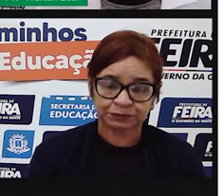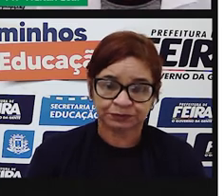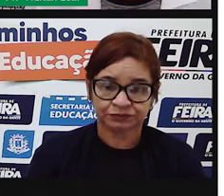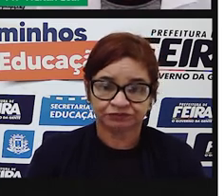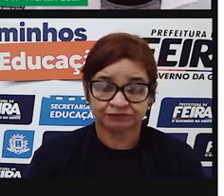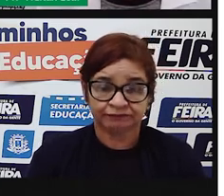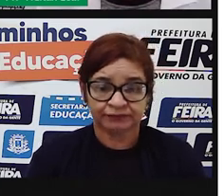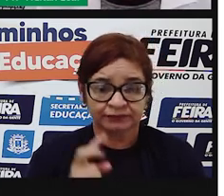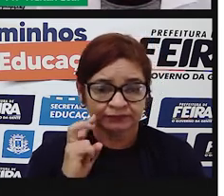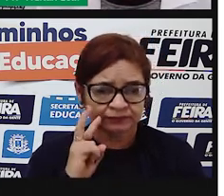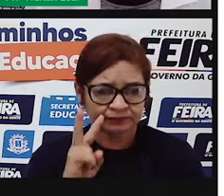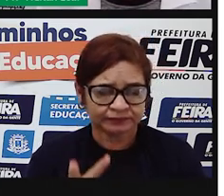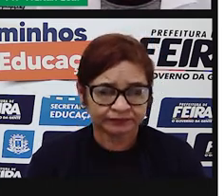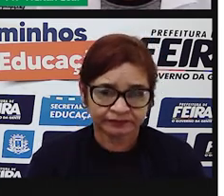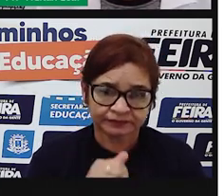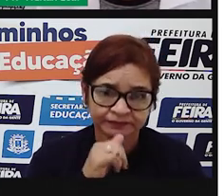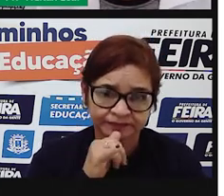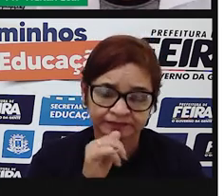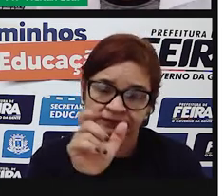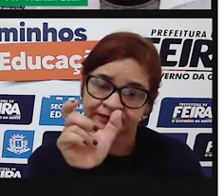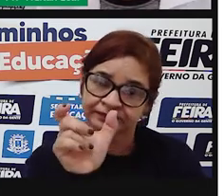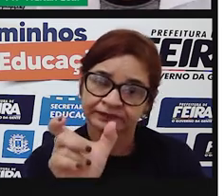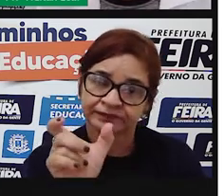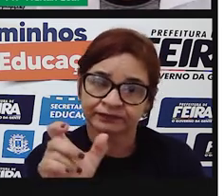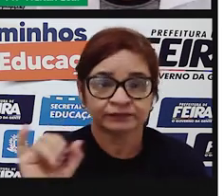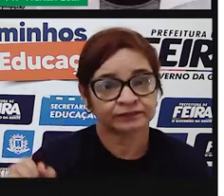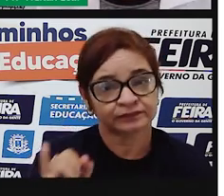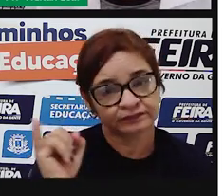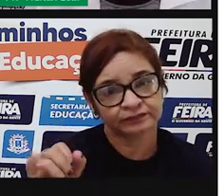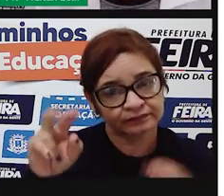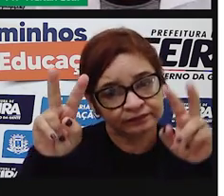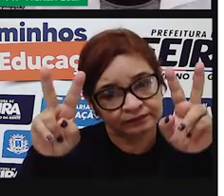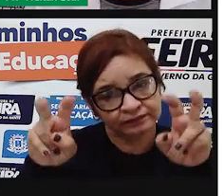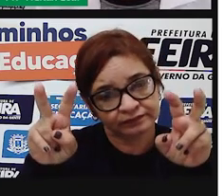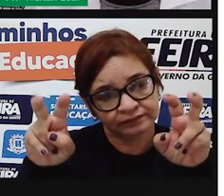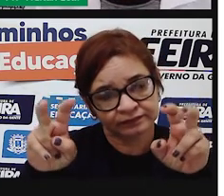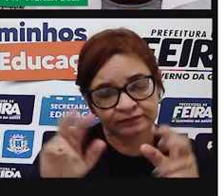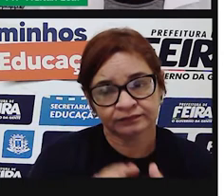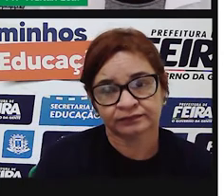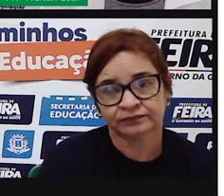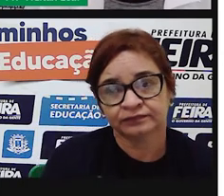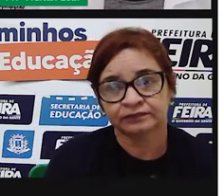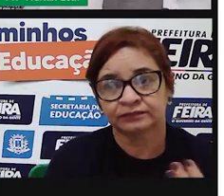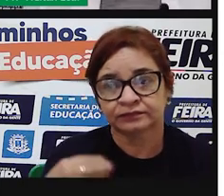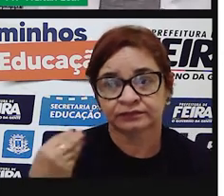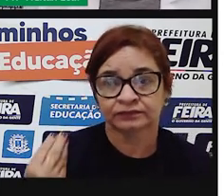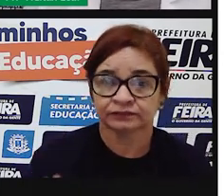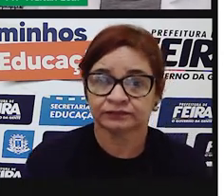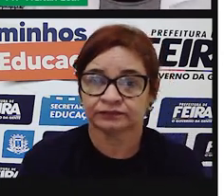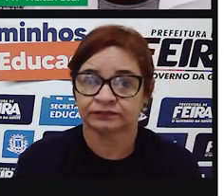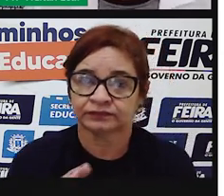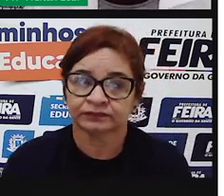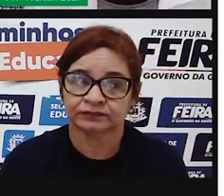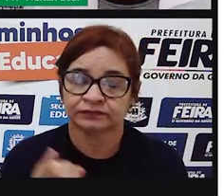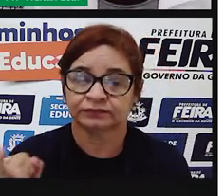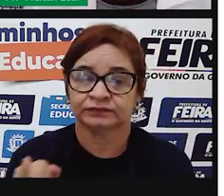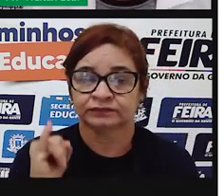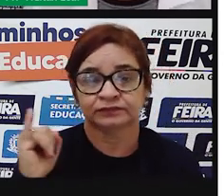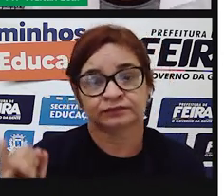dar destaque a uma palavra, uma expressão, uma frase, mas vejamos quais são as suas principais